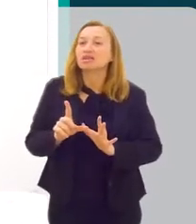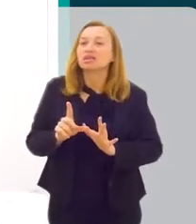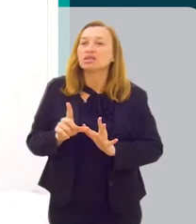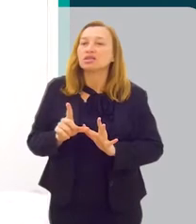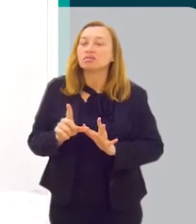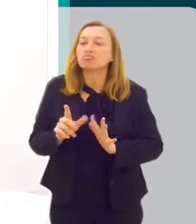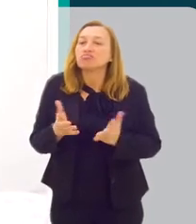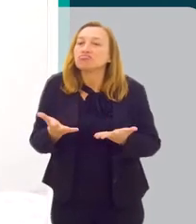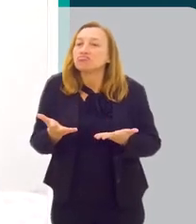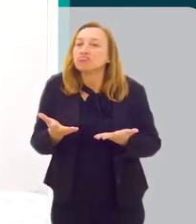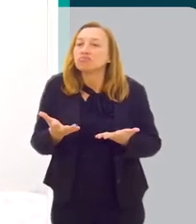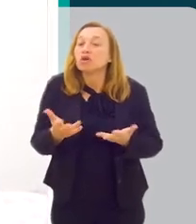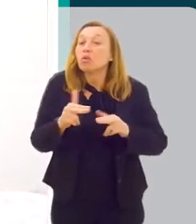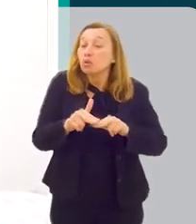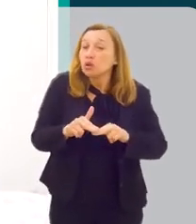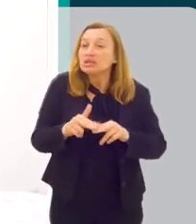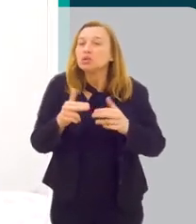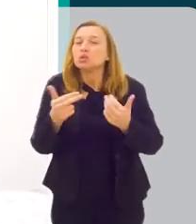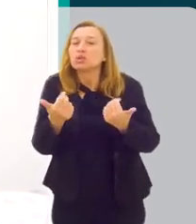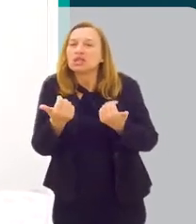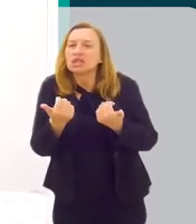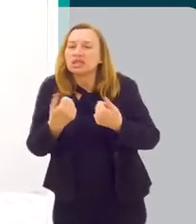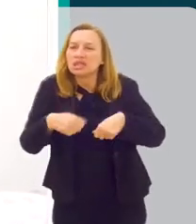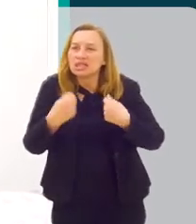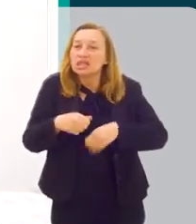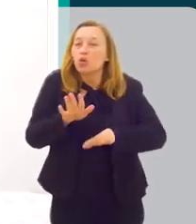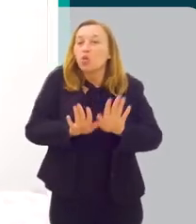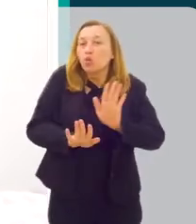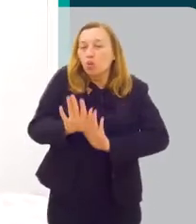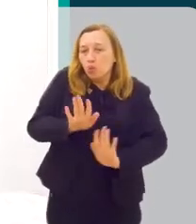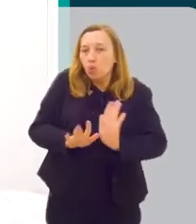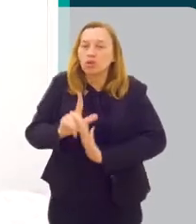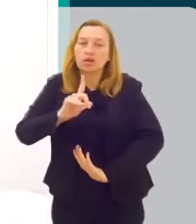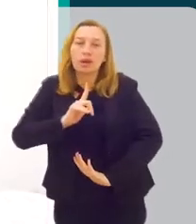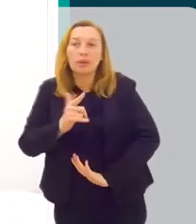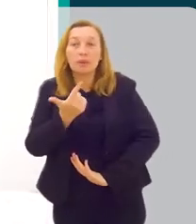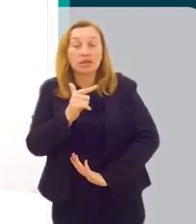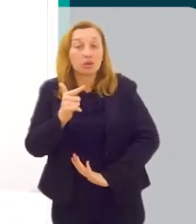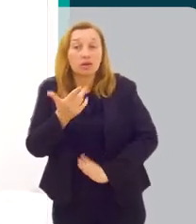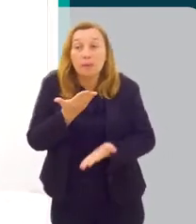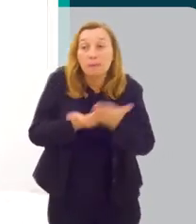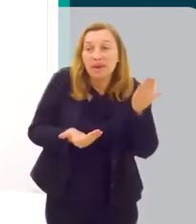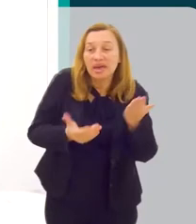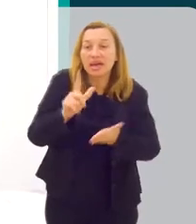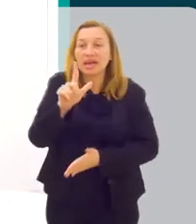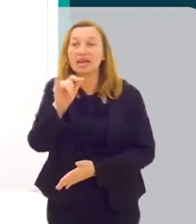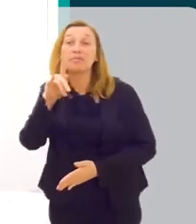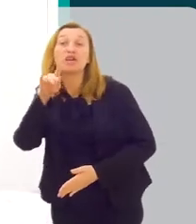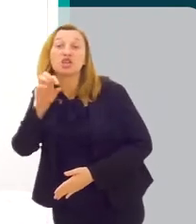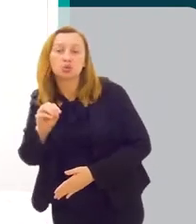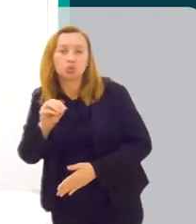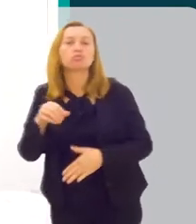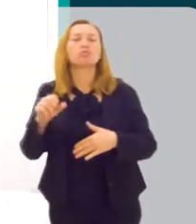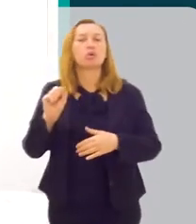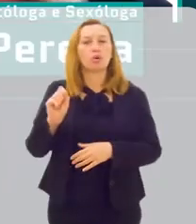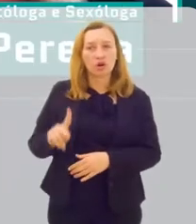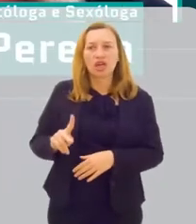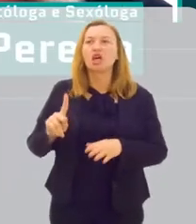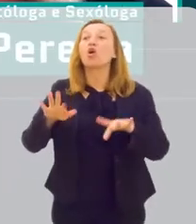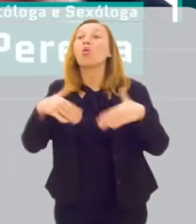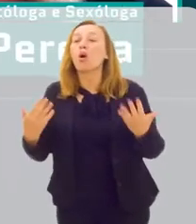possível acontecer, por isso que é necessário tomar alguns cuidados, para que a gente não tenha essa perda de libido.